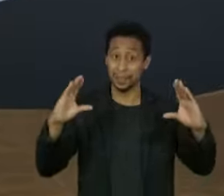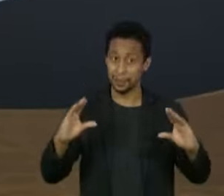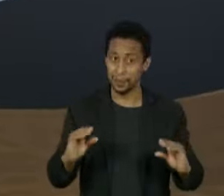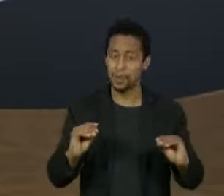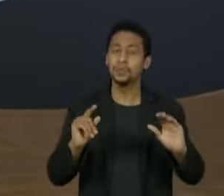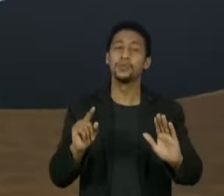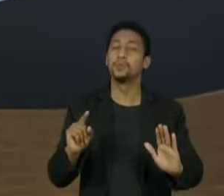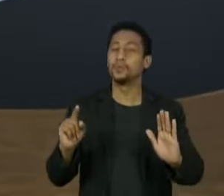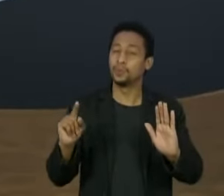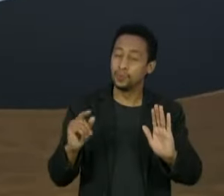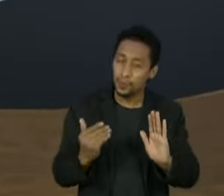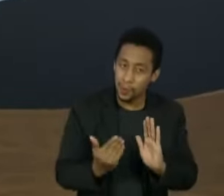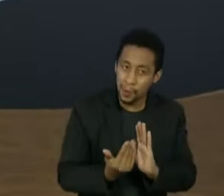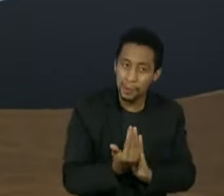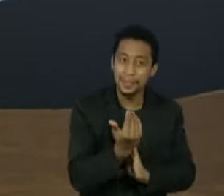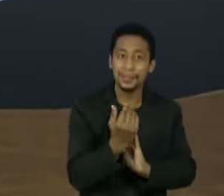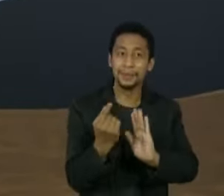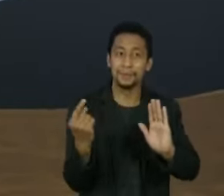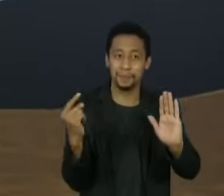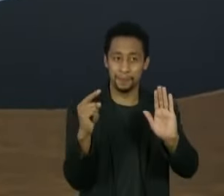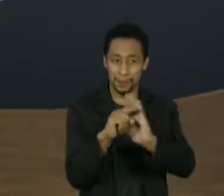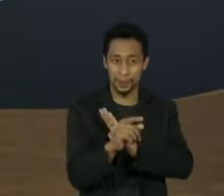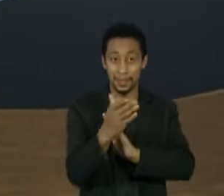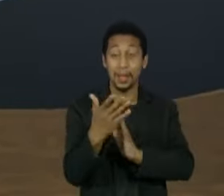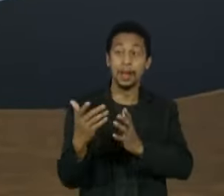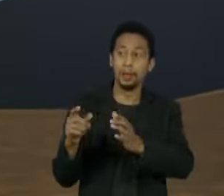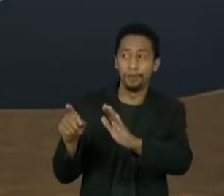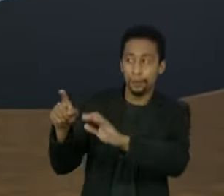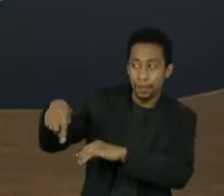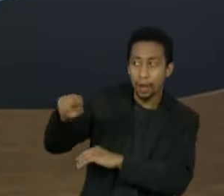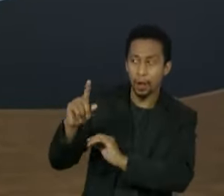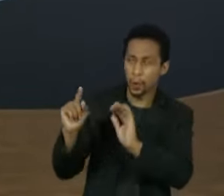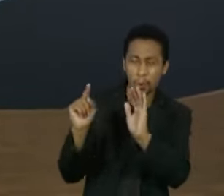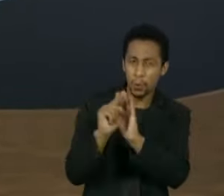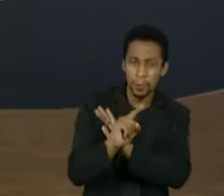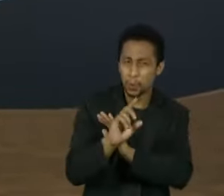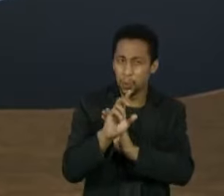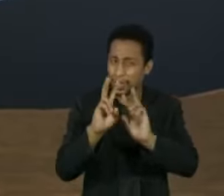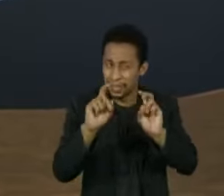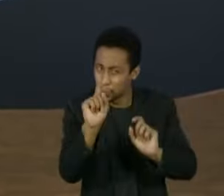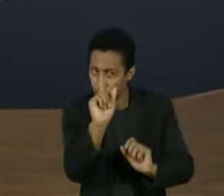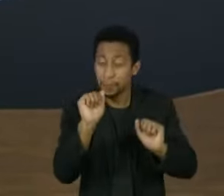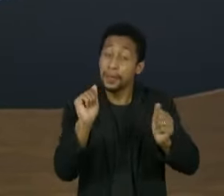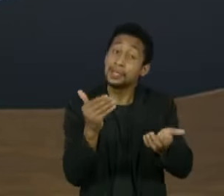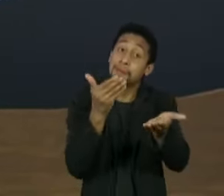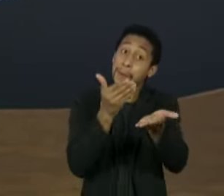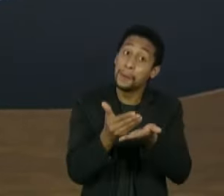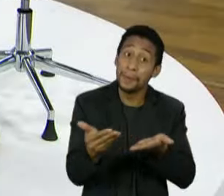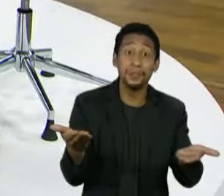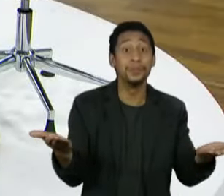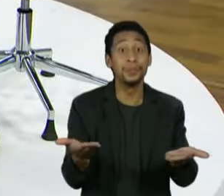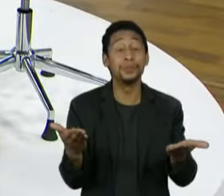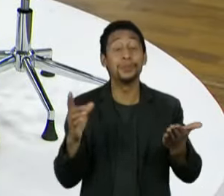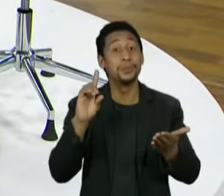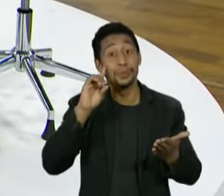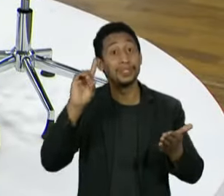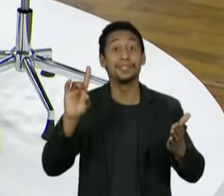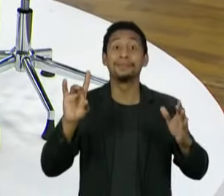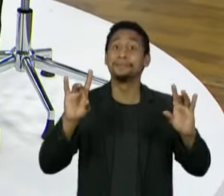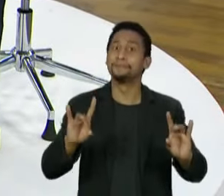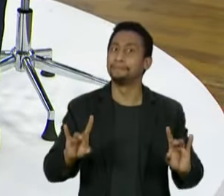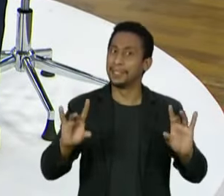subvertendo uma coisa que eu pedi para a bancada para não fazer pergunta para os dois, mas como é a abertura, e hoje foi um dia especialmente